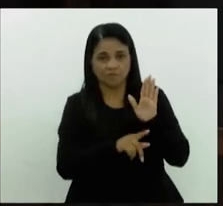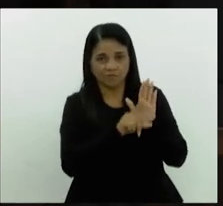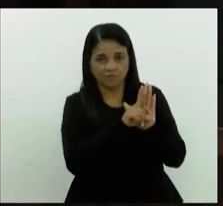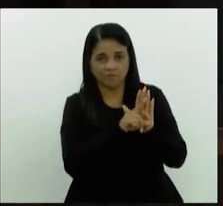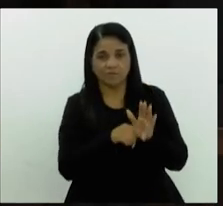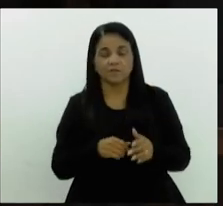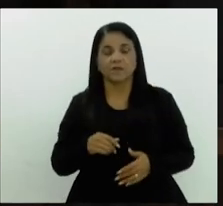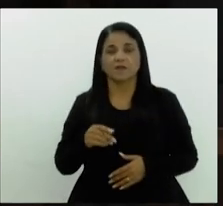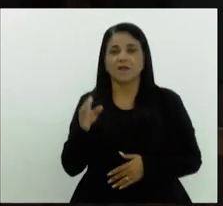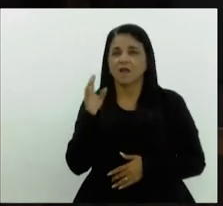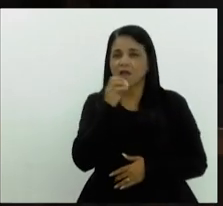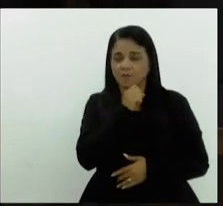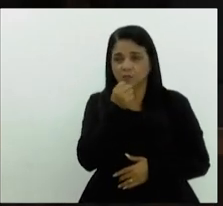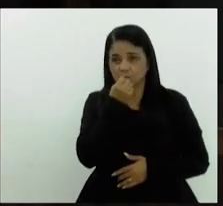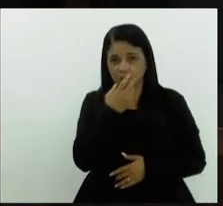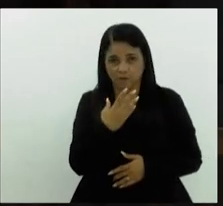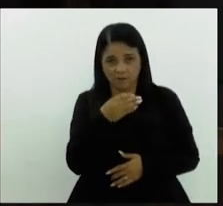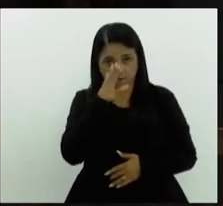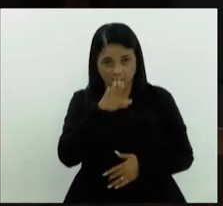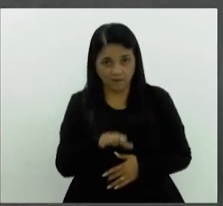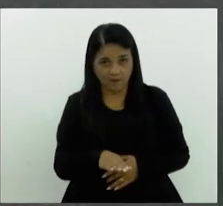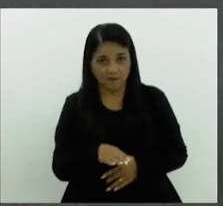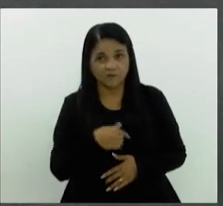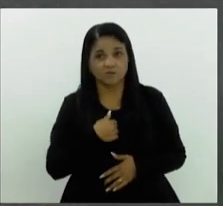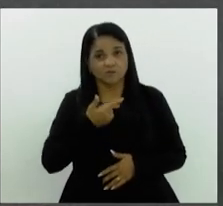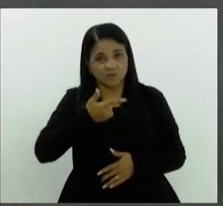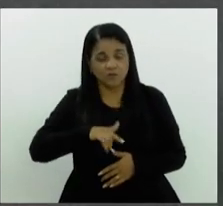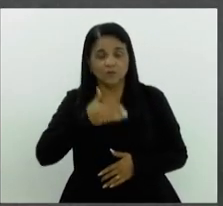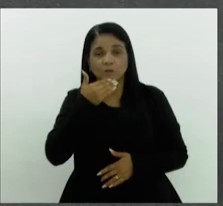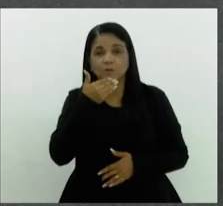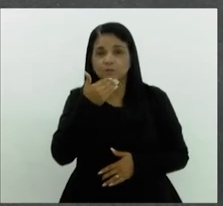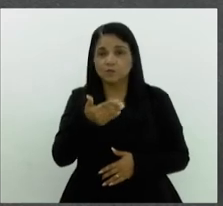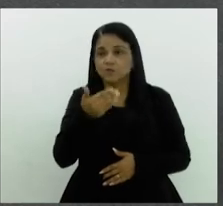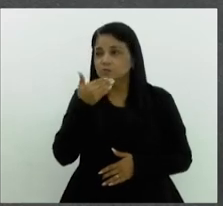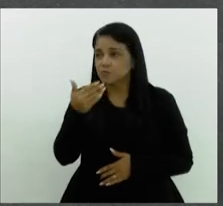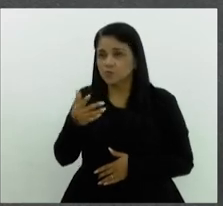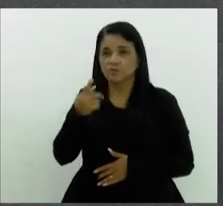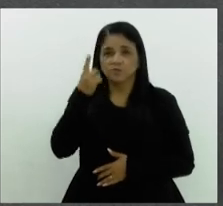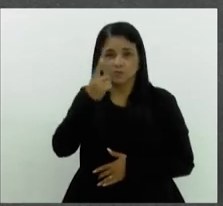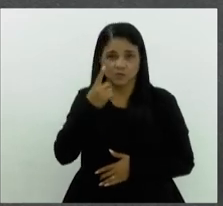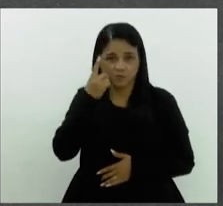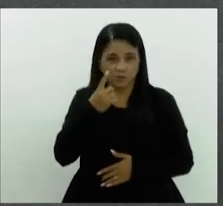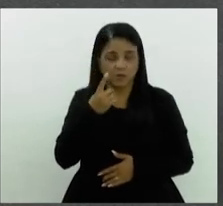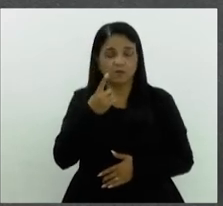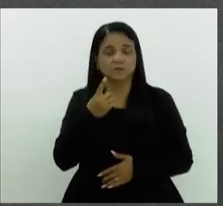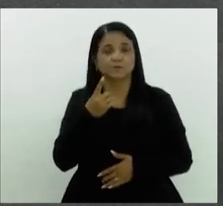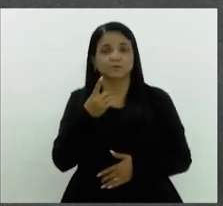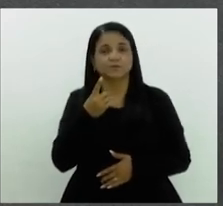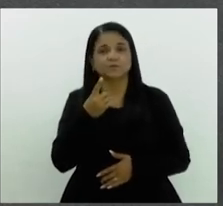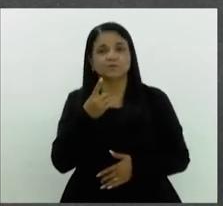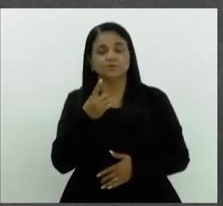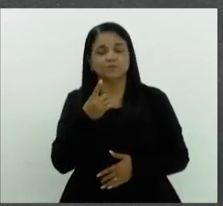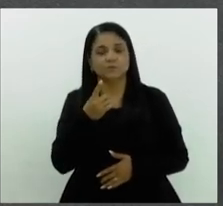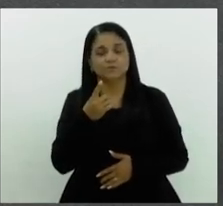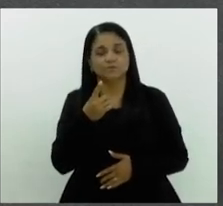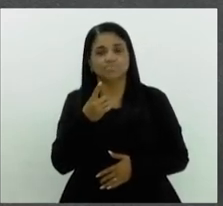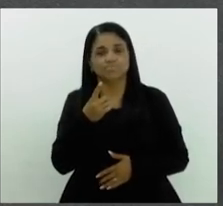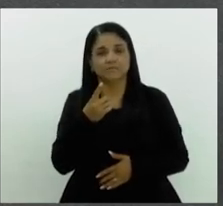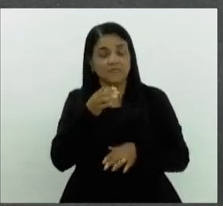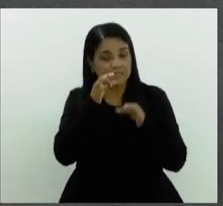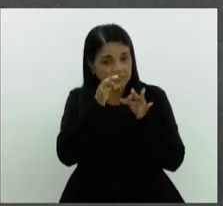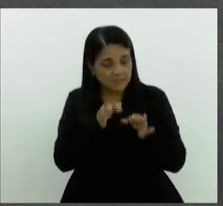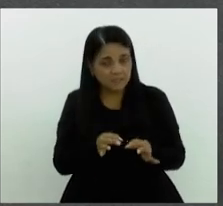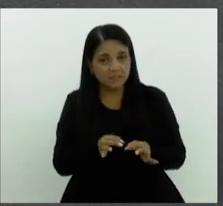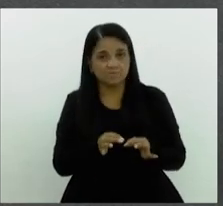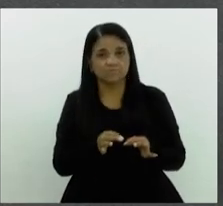Rapidamente, presidente, primeiro, boa tarde, queria aqui, mais uma vez, fazer um apelo aos nobres colegas, eu tenho falado sempre, para a gente dar celeridade, sempre que